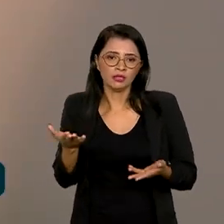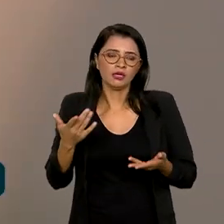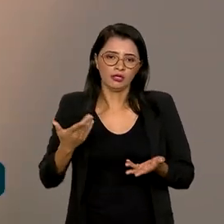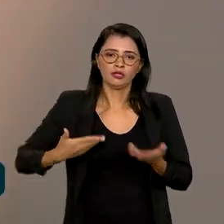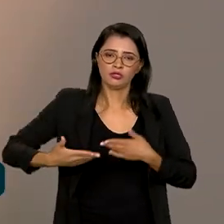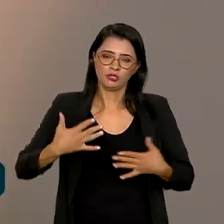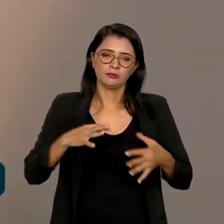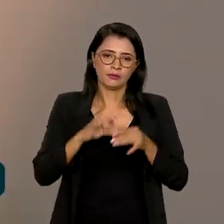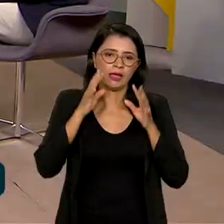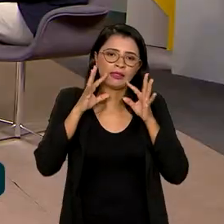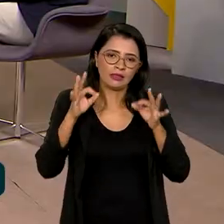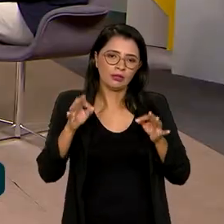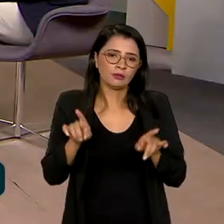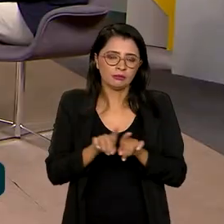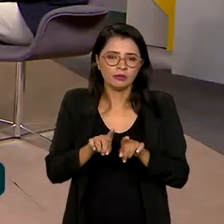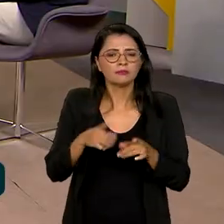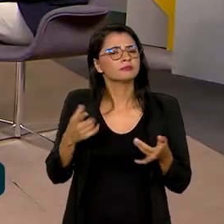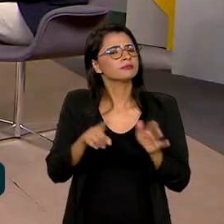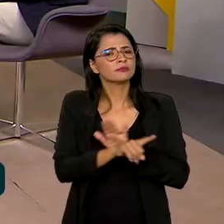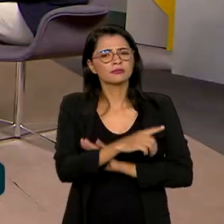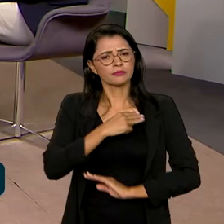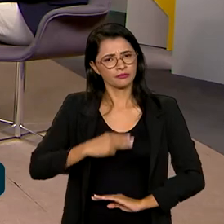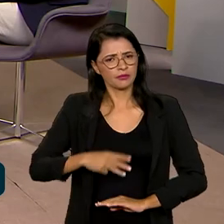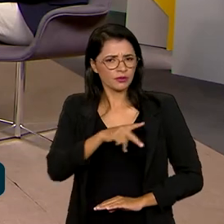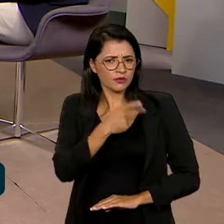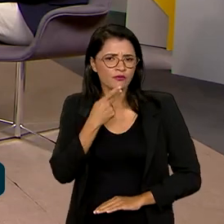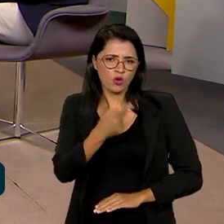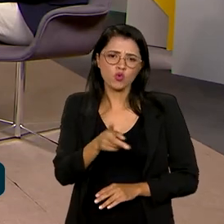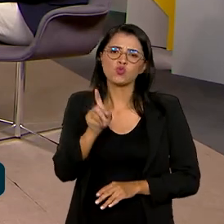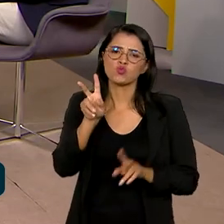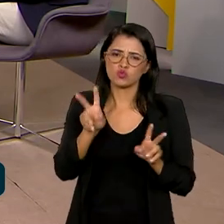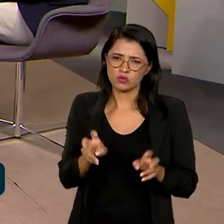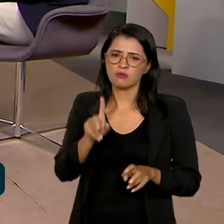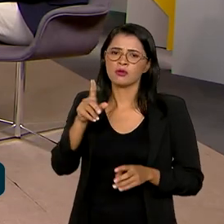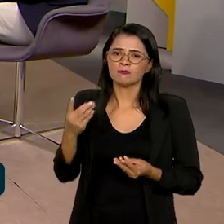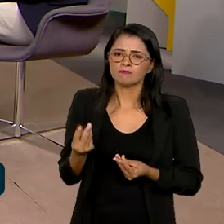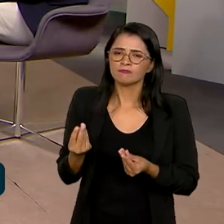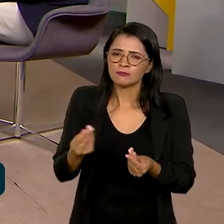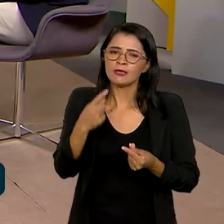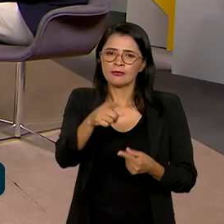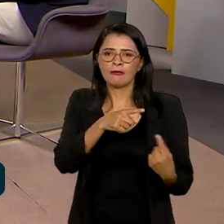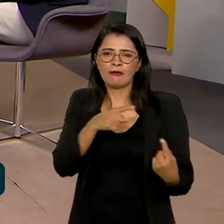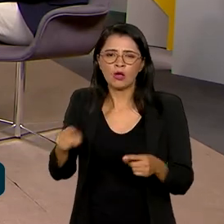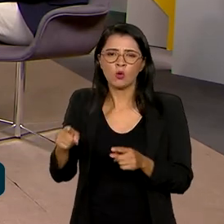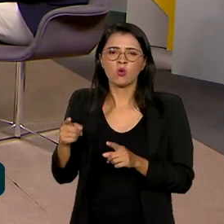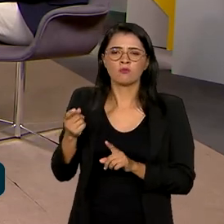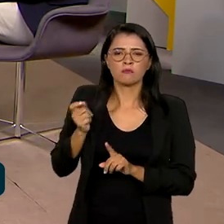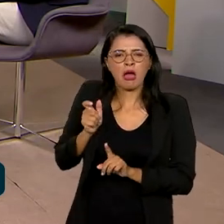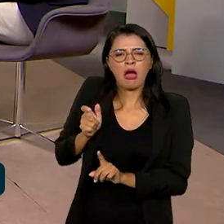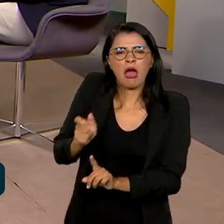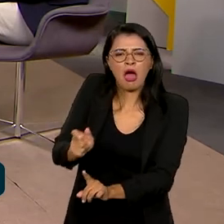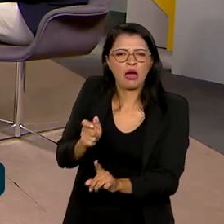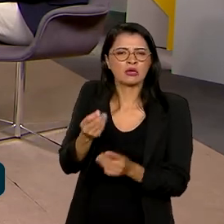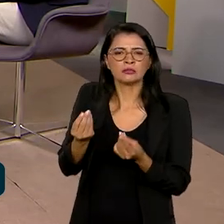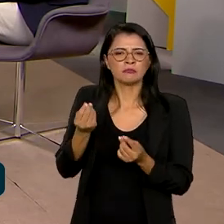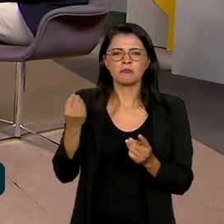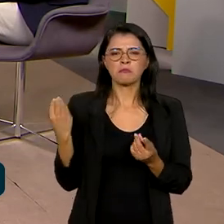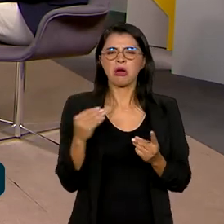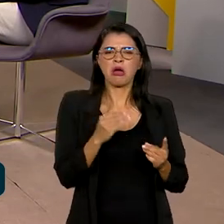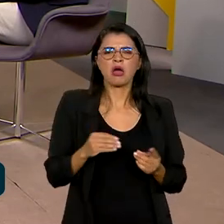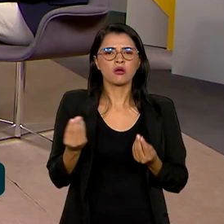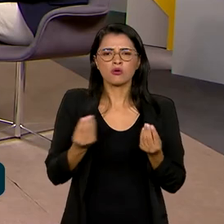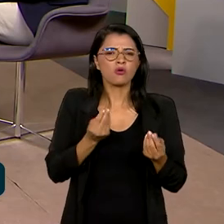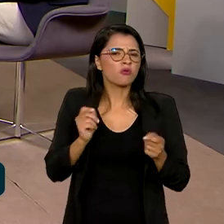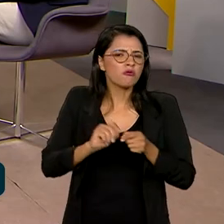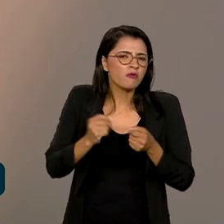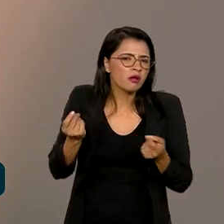muito ligados com isso. Tá certo. E, ministra, a senhora tocou num ponto aí bem sensível, que é o combate ao assédio, né? Como isso pode ser